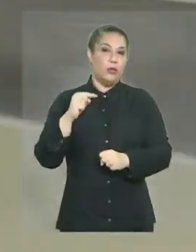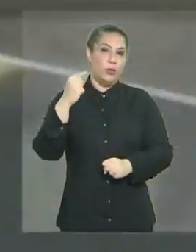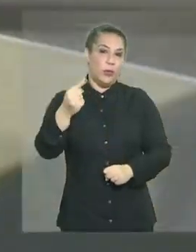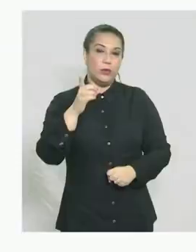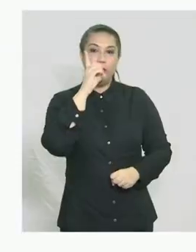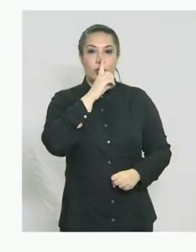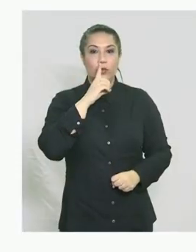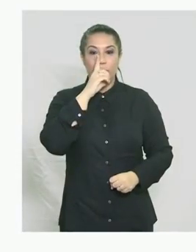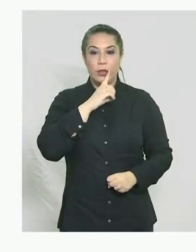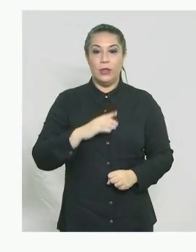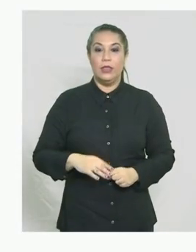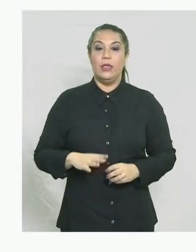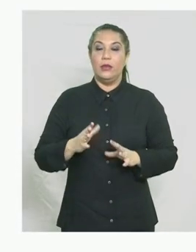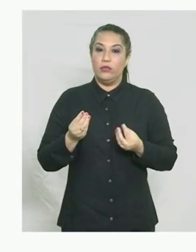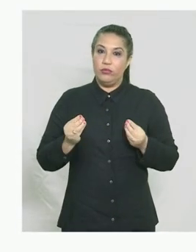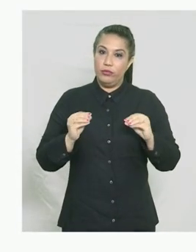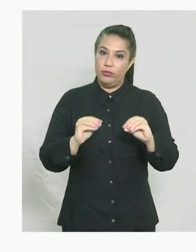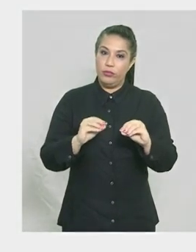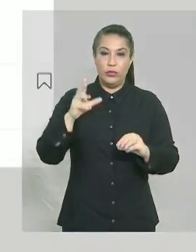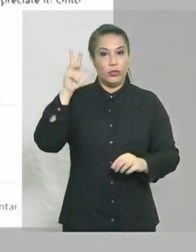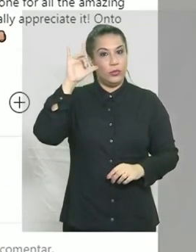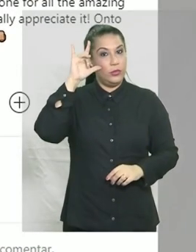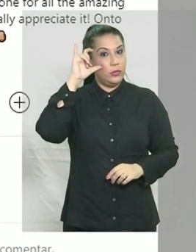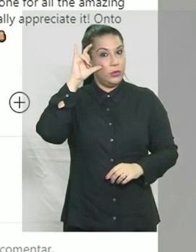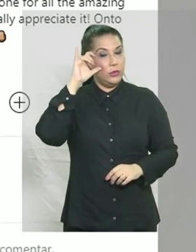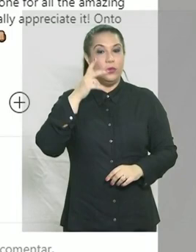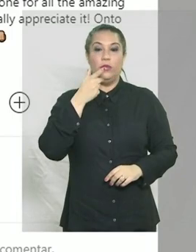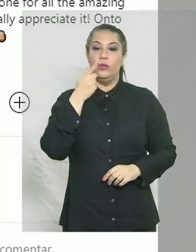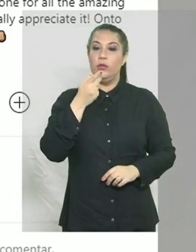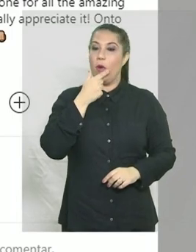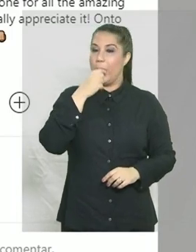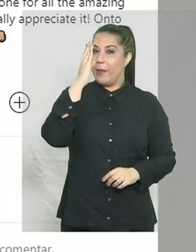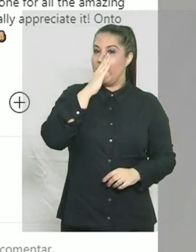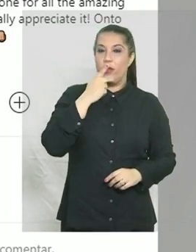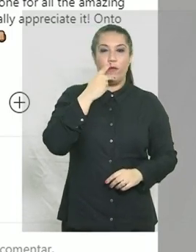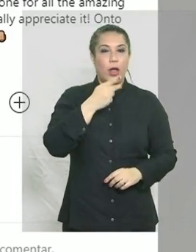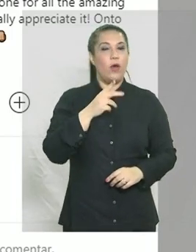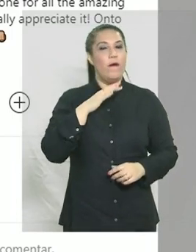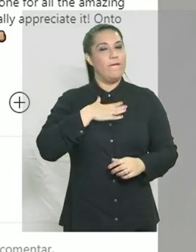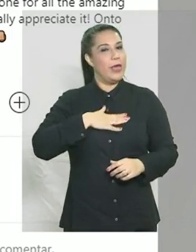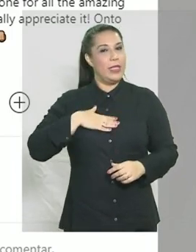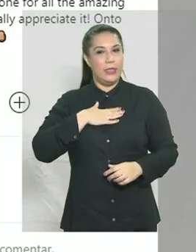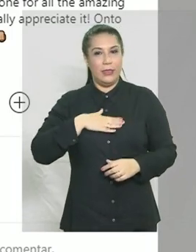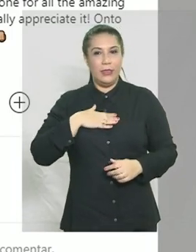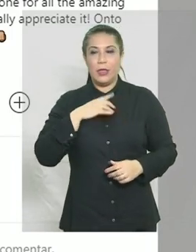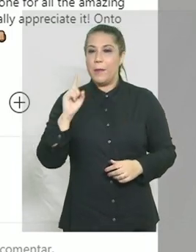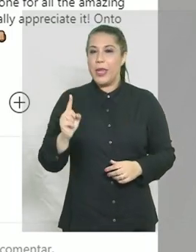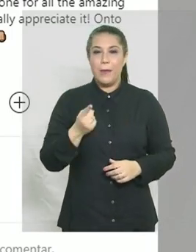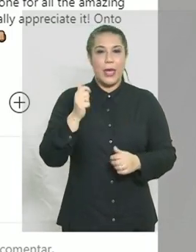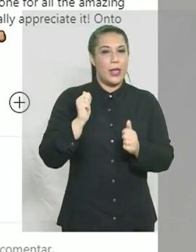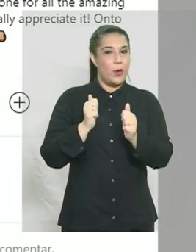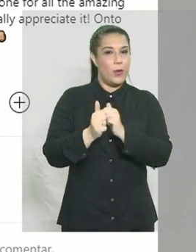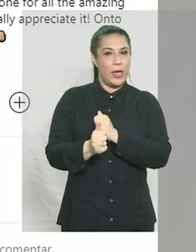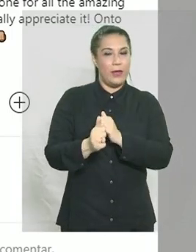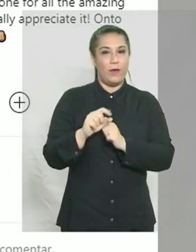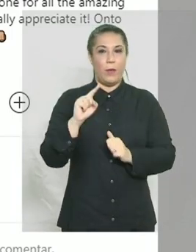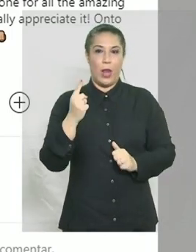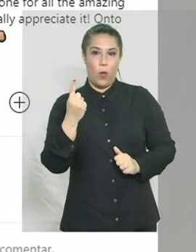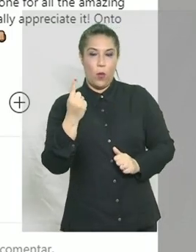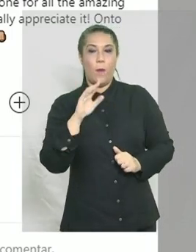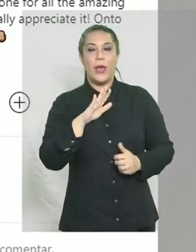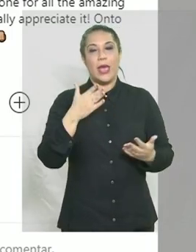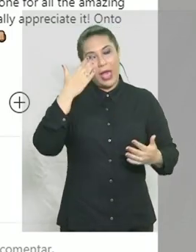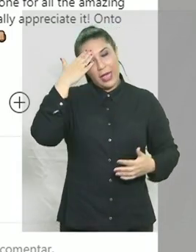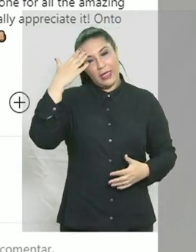domingo. Em uma postagem no Instagram, Pietro Fittipaldi disse estar muito feliz pela primeira corrida na Fórmula 1 e